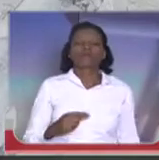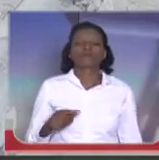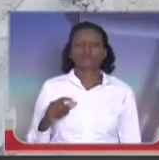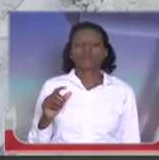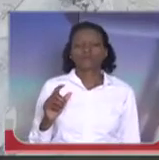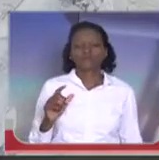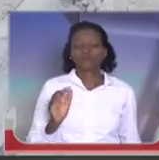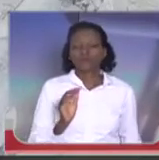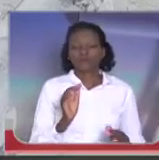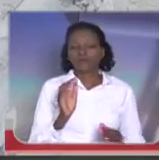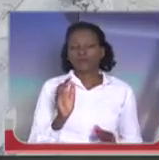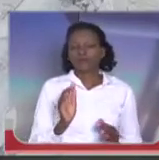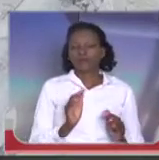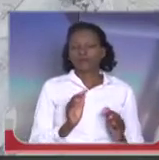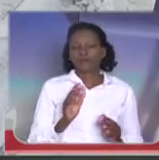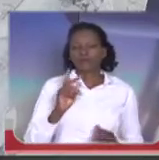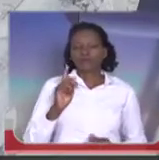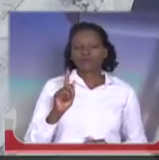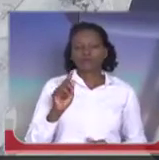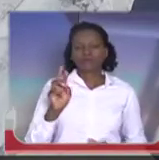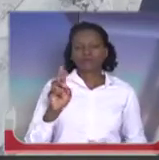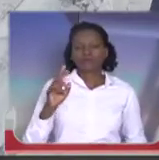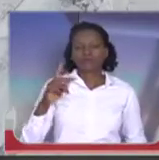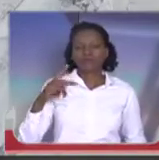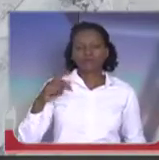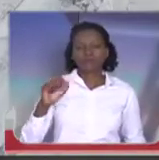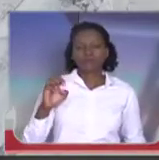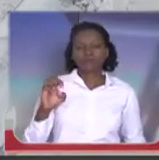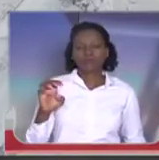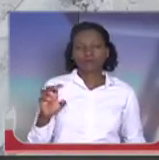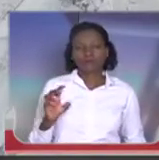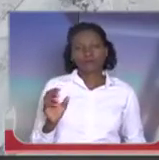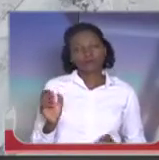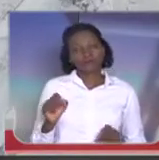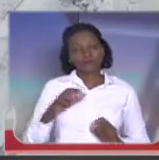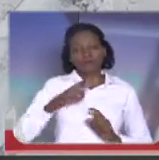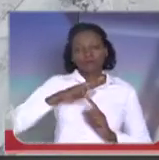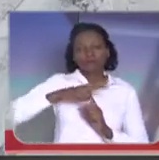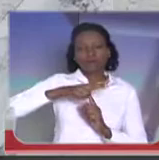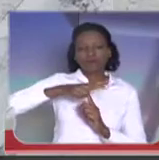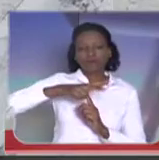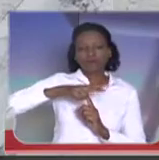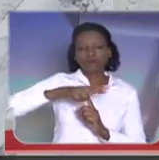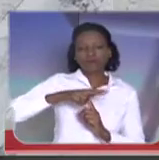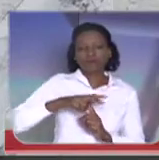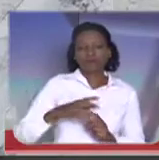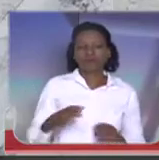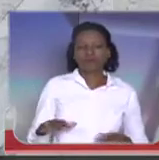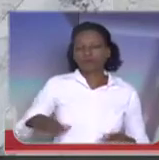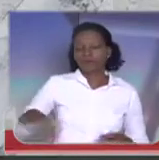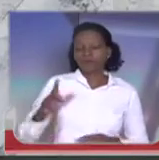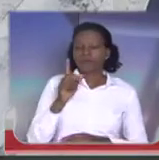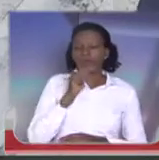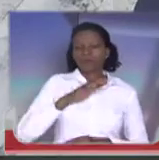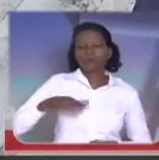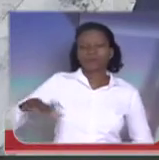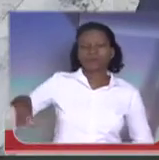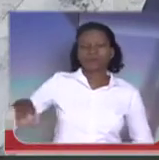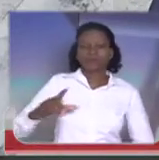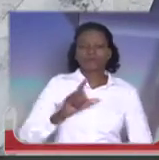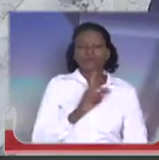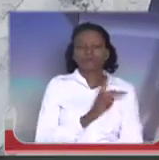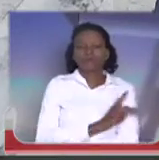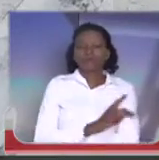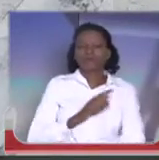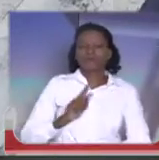GR Pai, possivelmente piloto dos helicópteros da Polícia Militar, trabalha na região de Praia Grande. Para os senhores notarem, a situação está